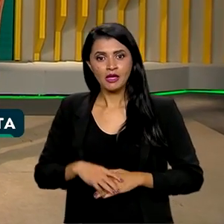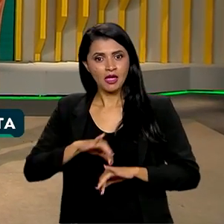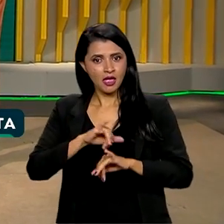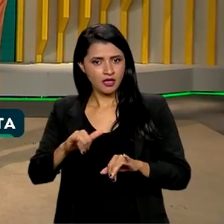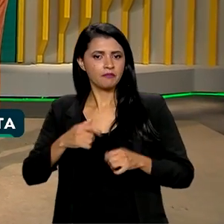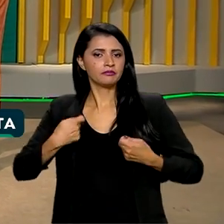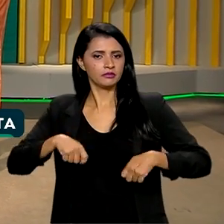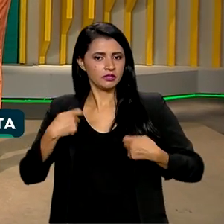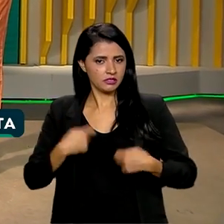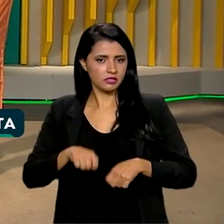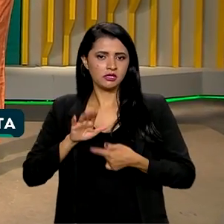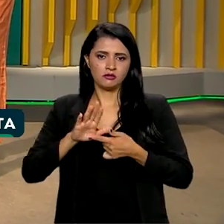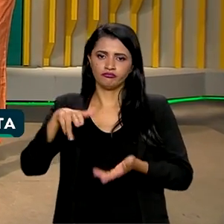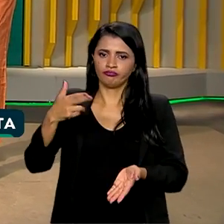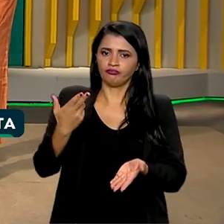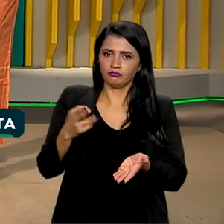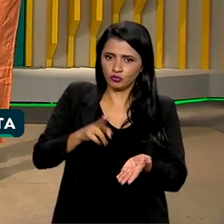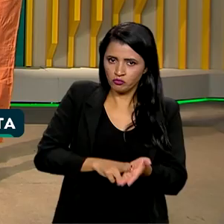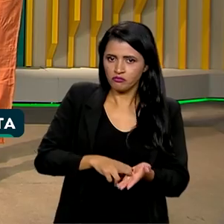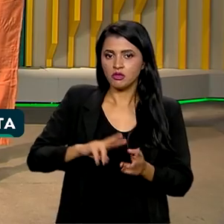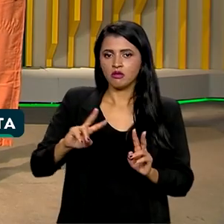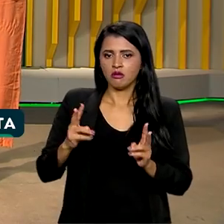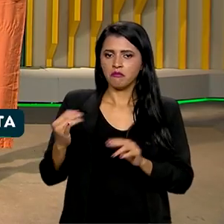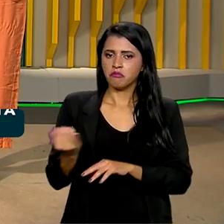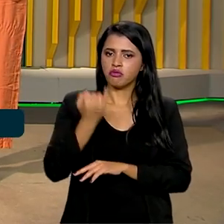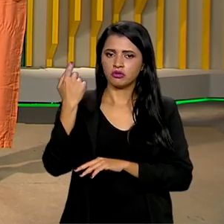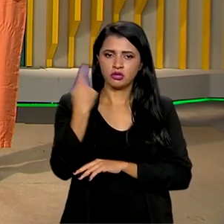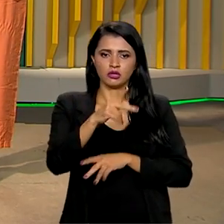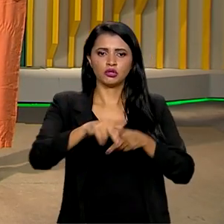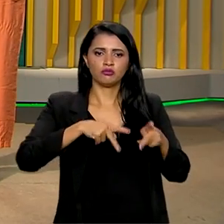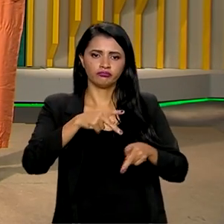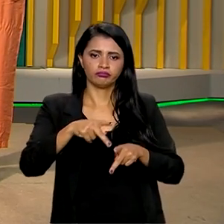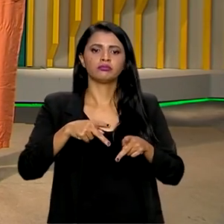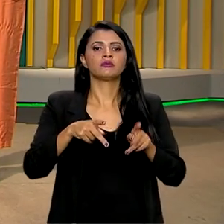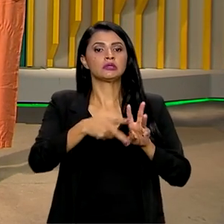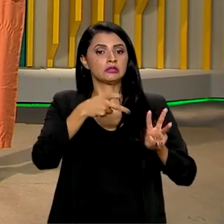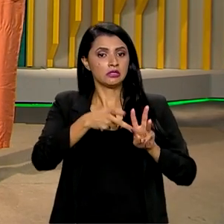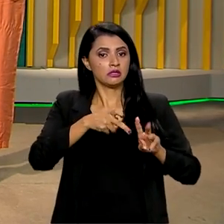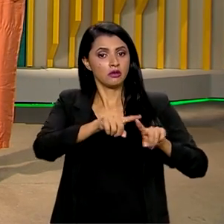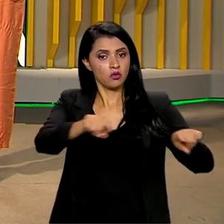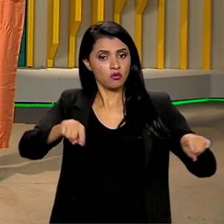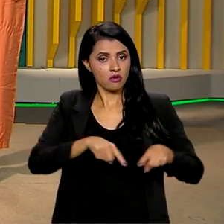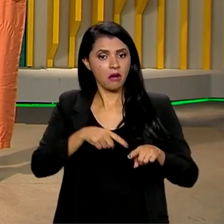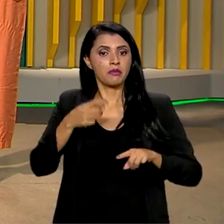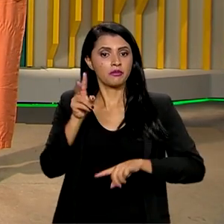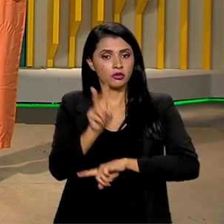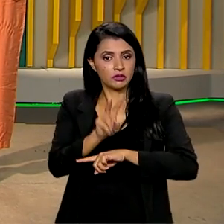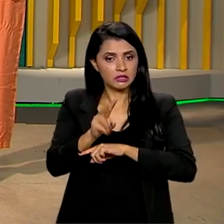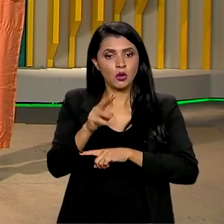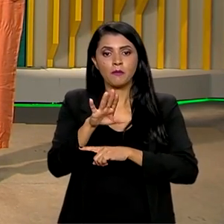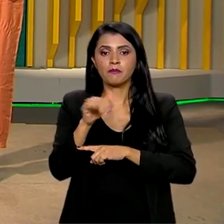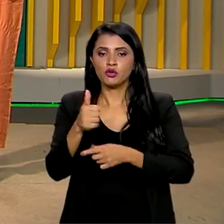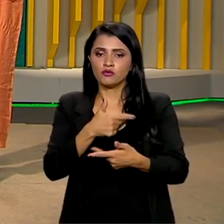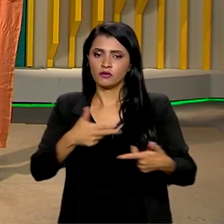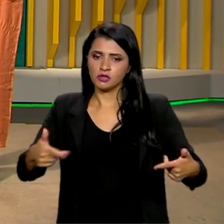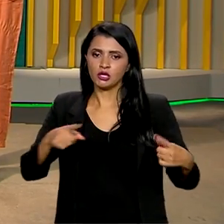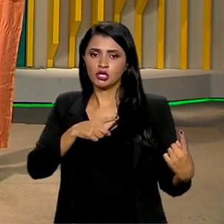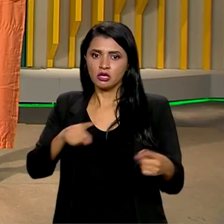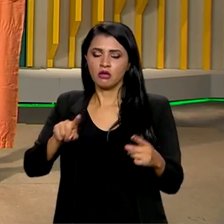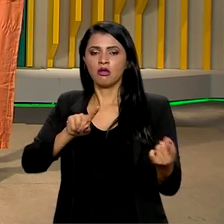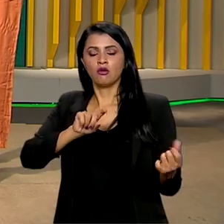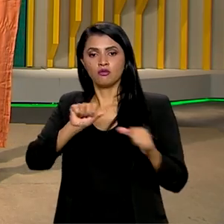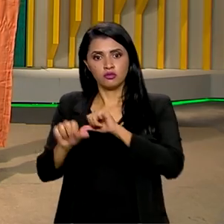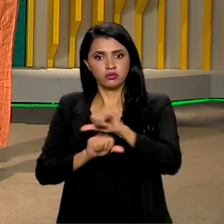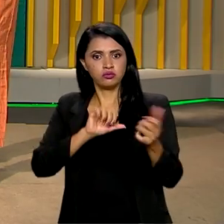necessidade de se reconhecer a importância dos povos e territórios indígenas para a proteção da biodiversidade e o enfrentamento às mudanças